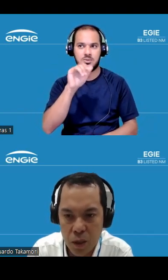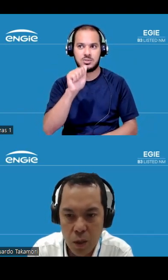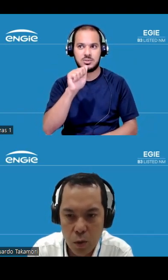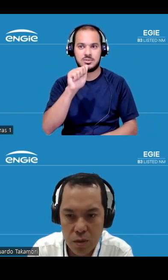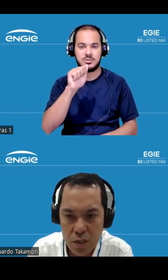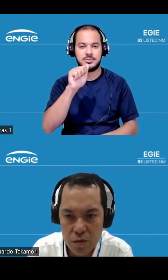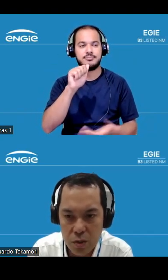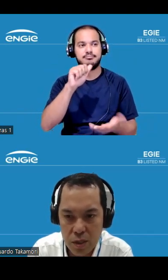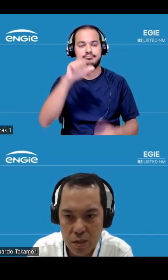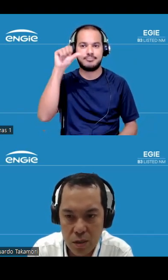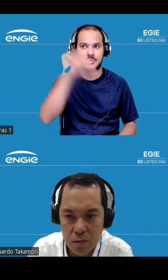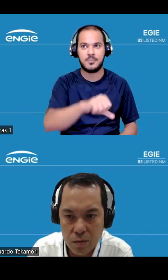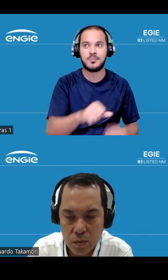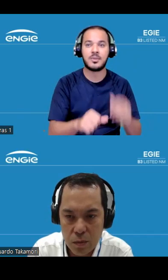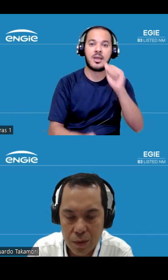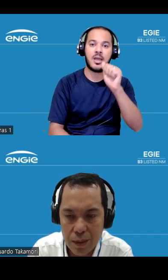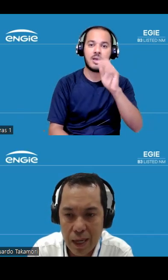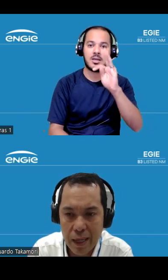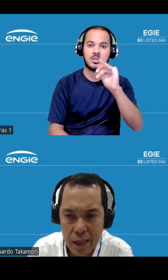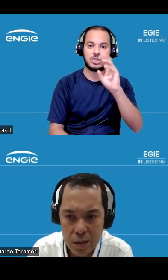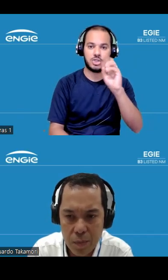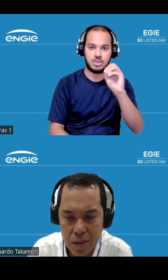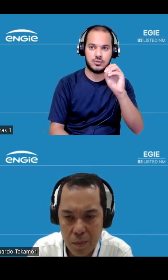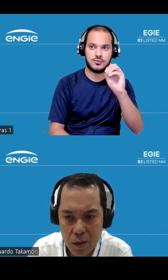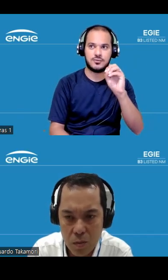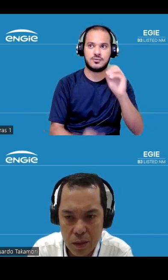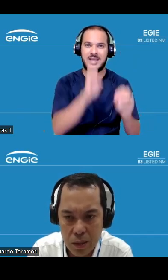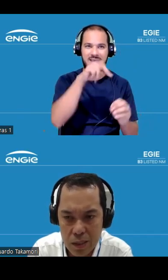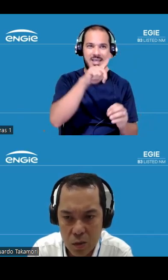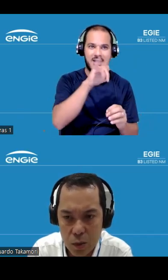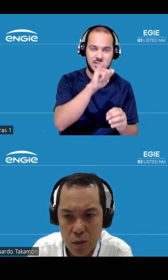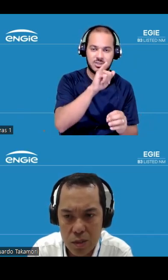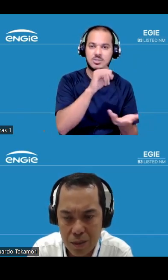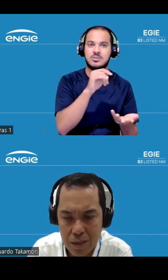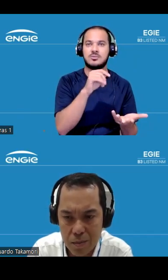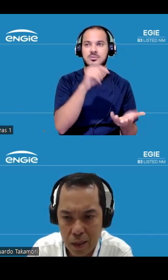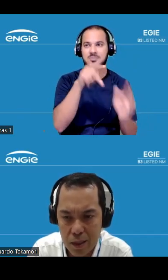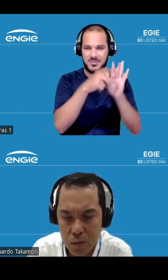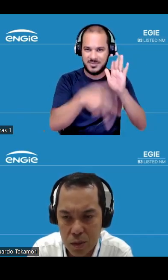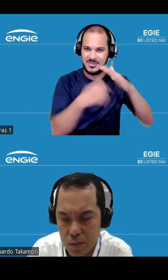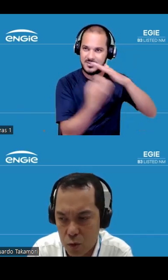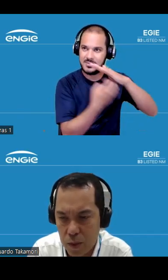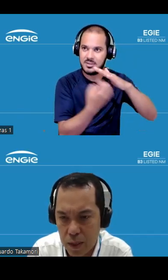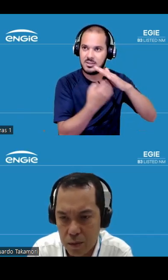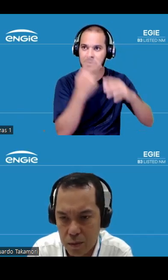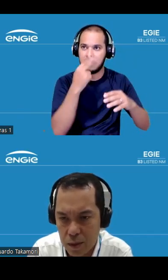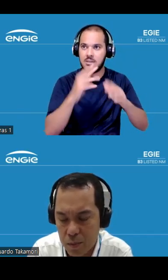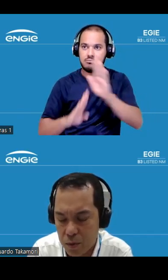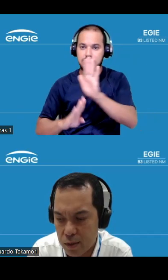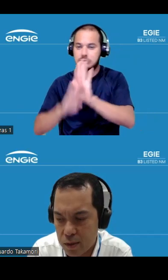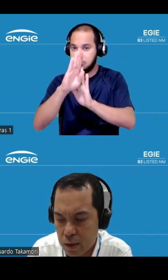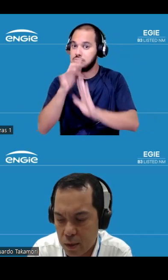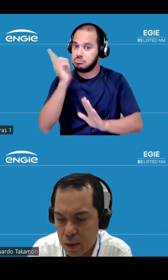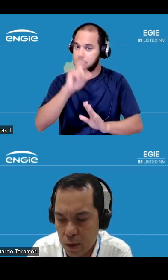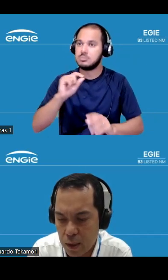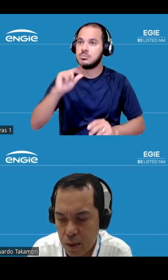os ativos de geração da ENGIE perceberam uma geração muito acima dessa média muito acima do esperado até